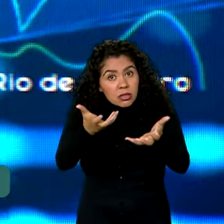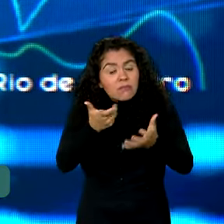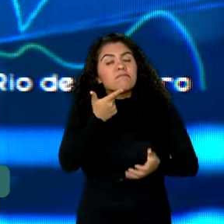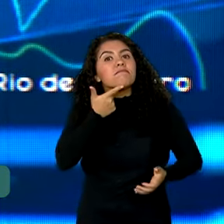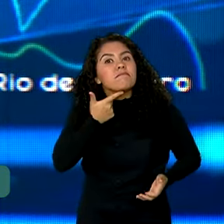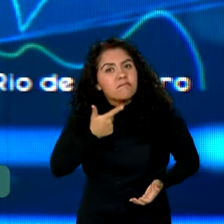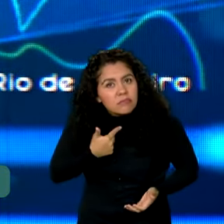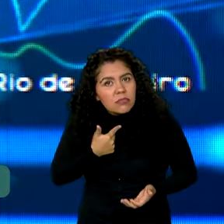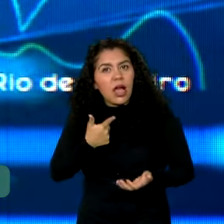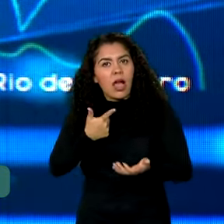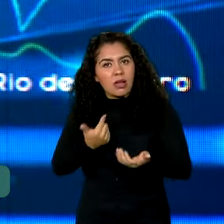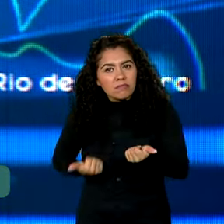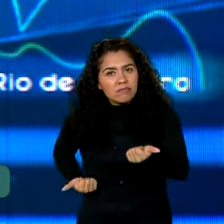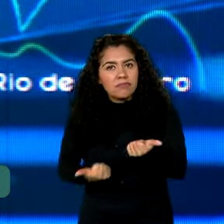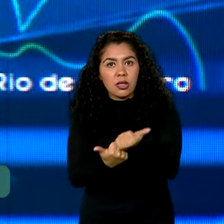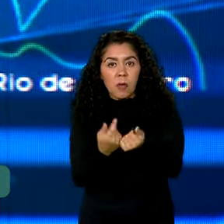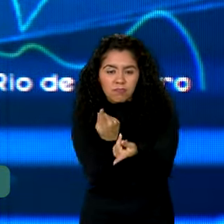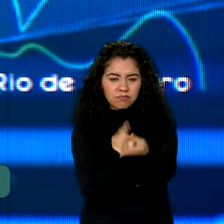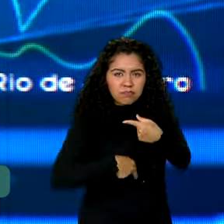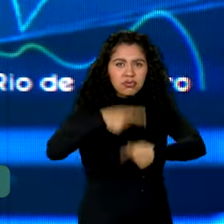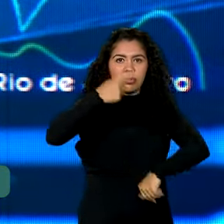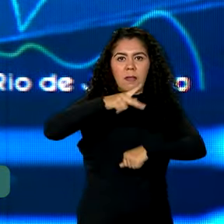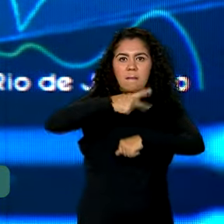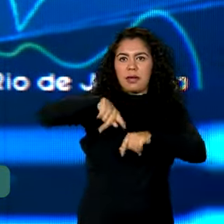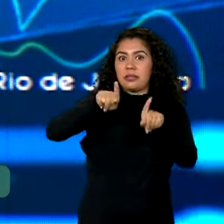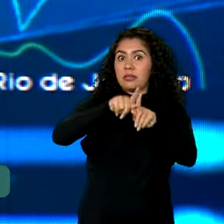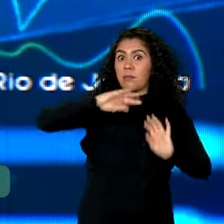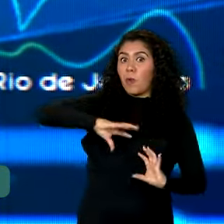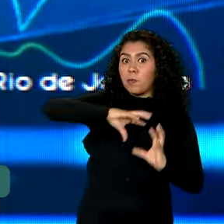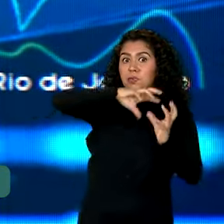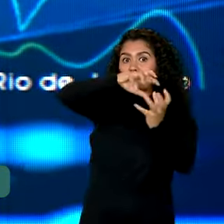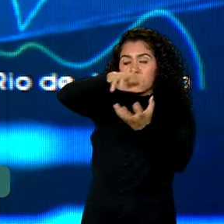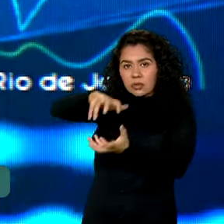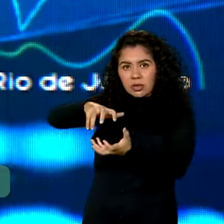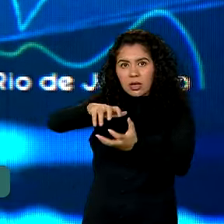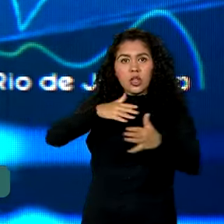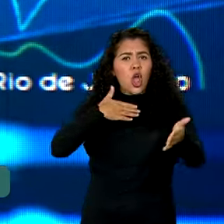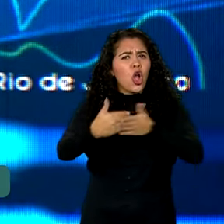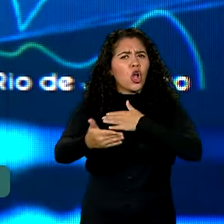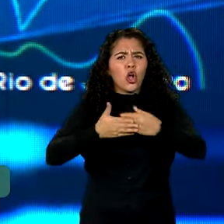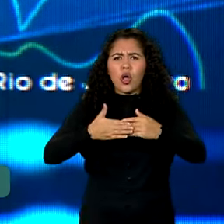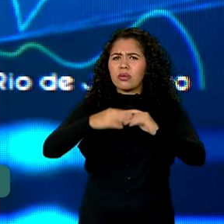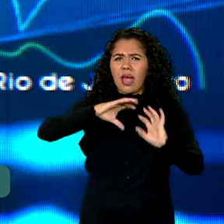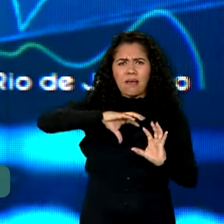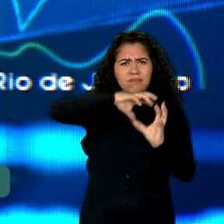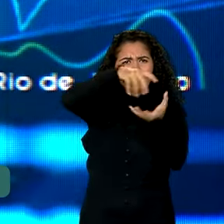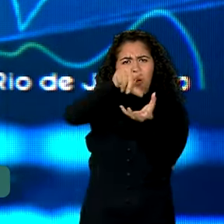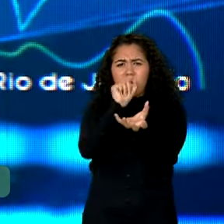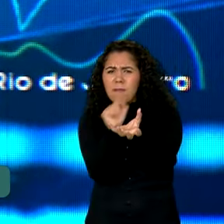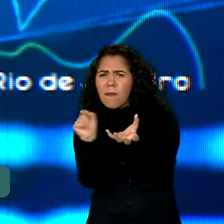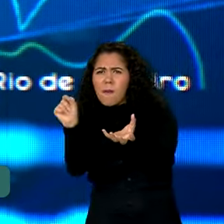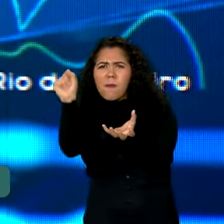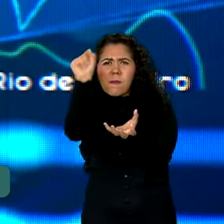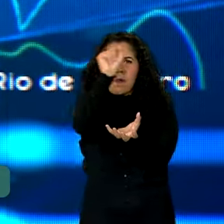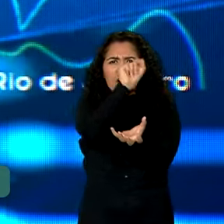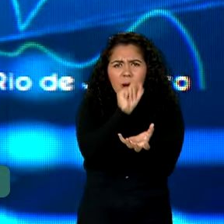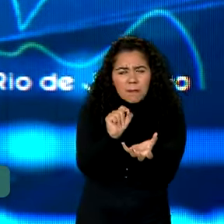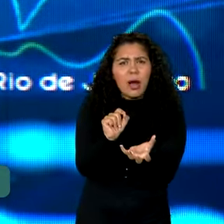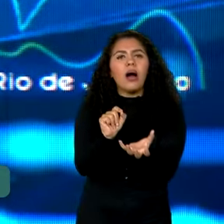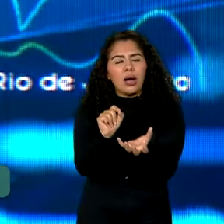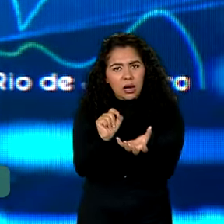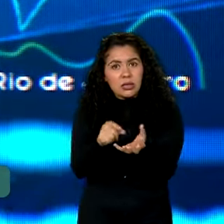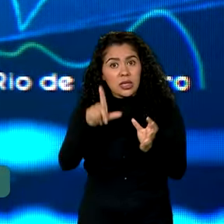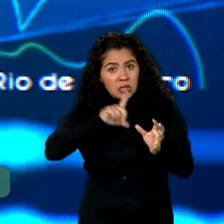para o progresso do país e do mundo. Em qualquer constelação de poder que se forme no